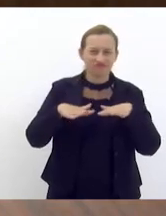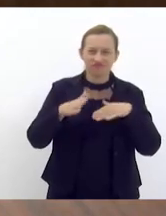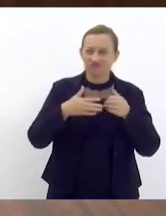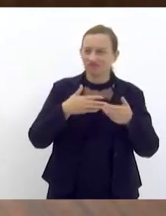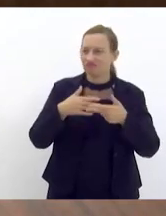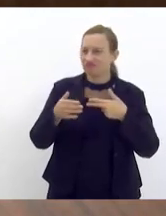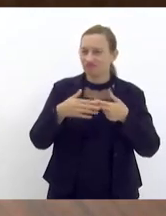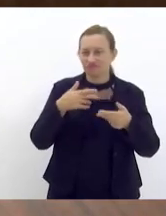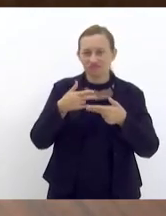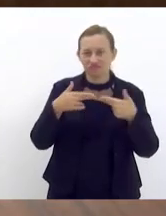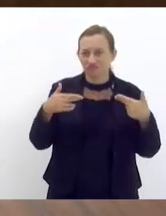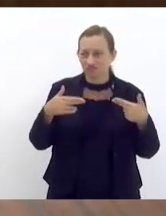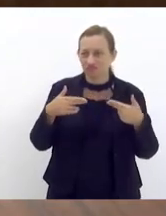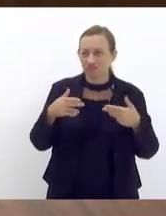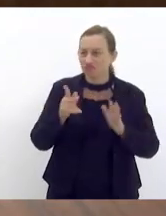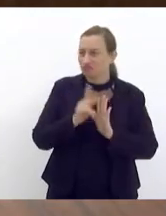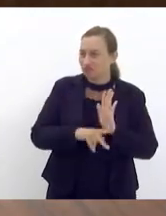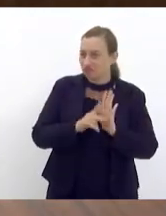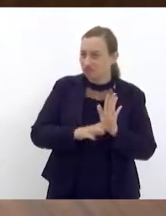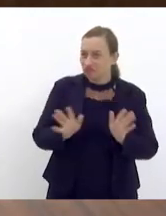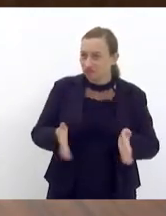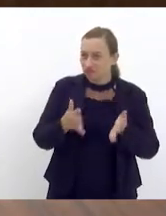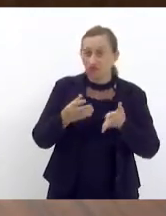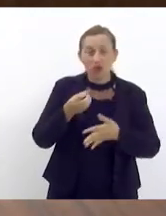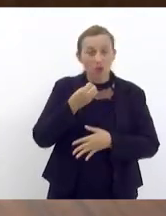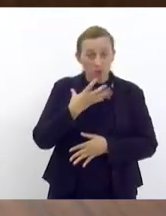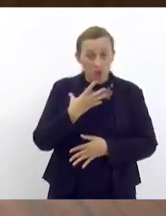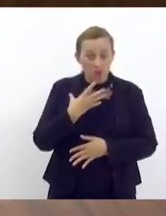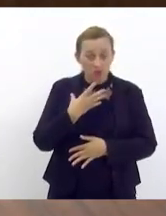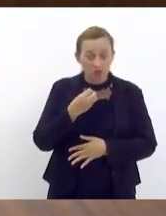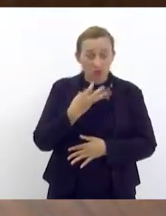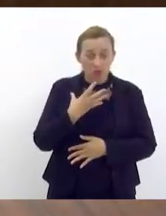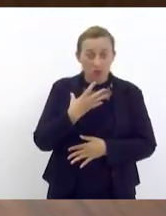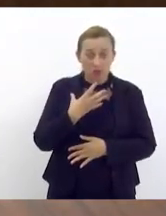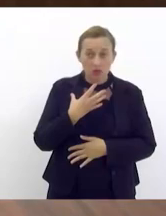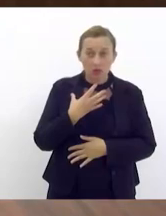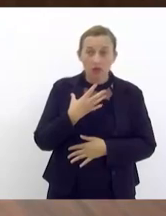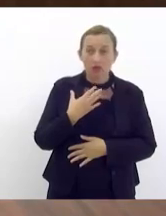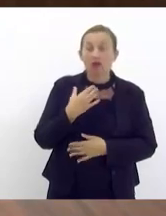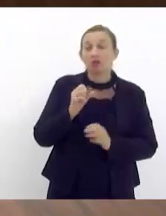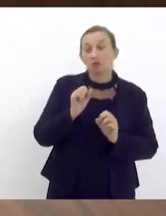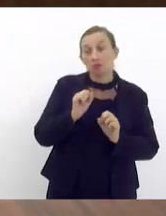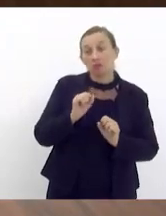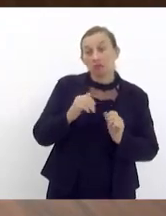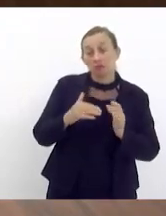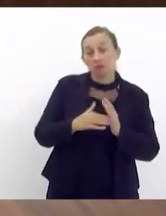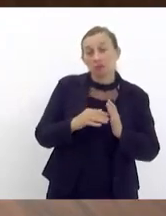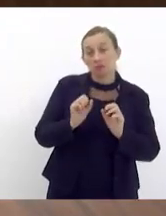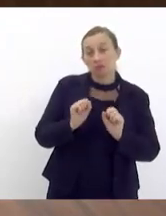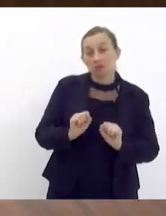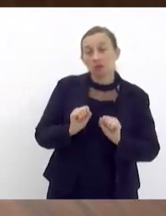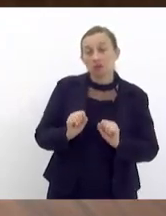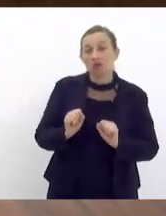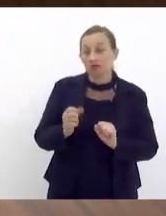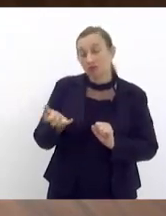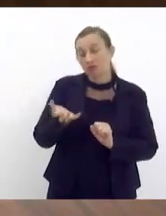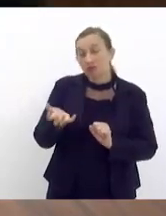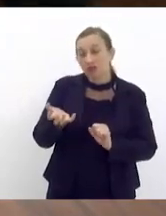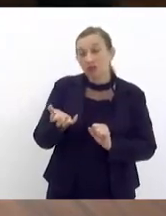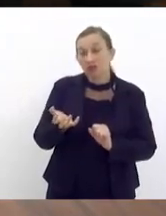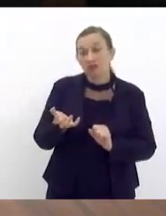projeto e a iniciativa é boa é boa eu até poderia se eu quisesse